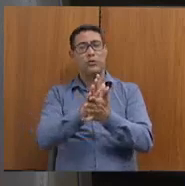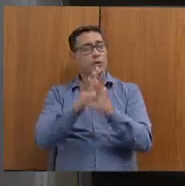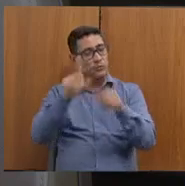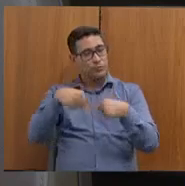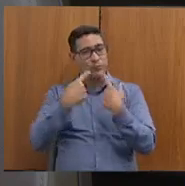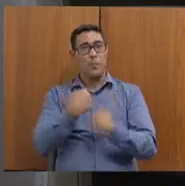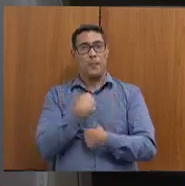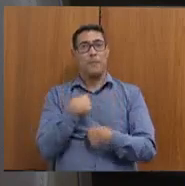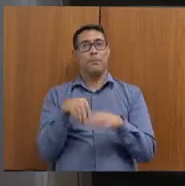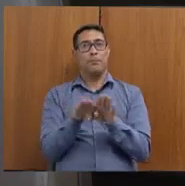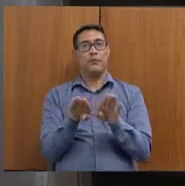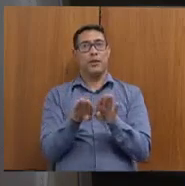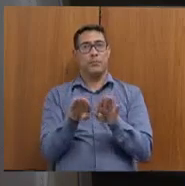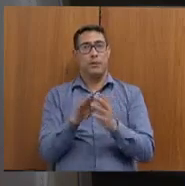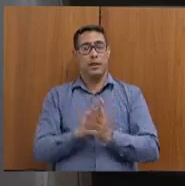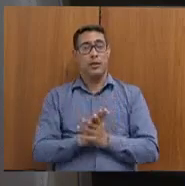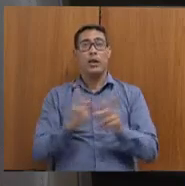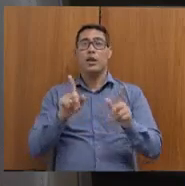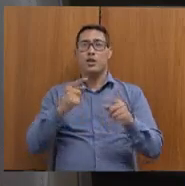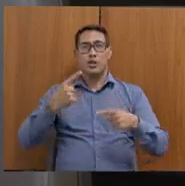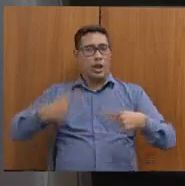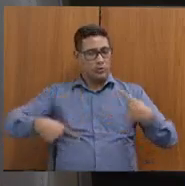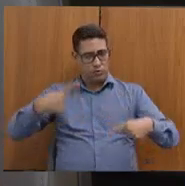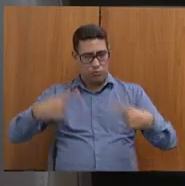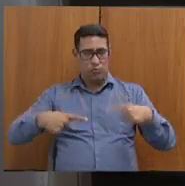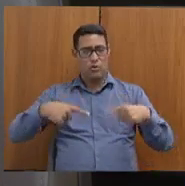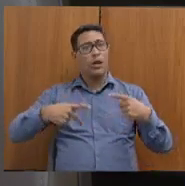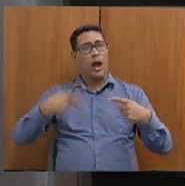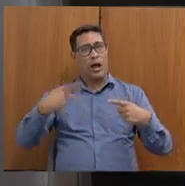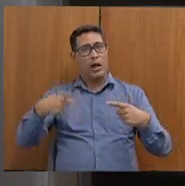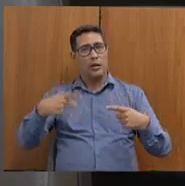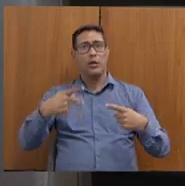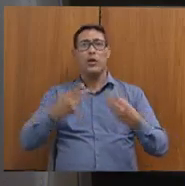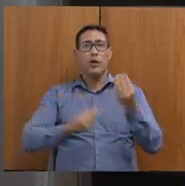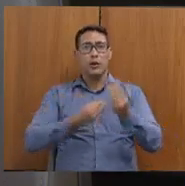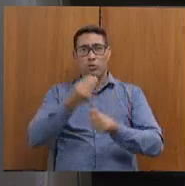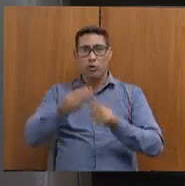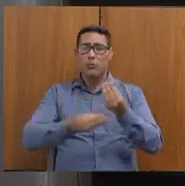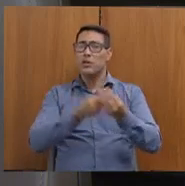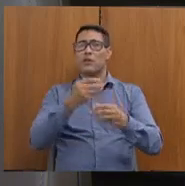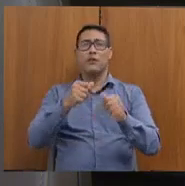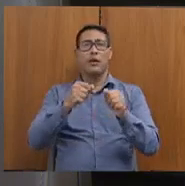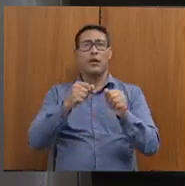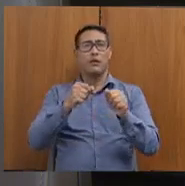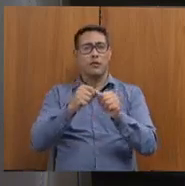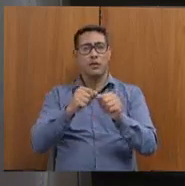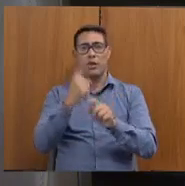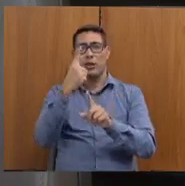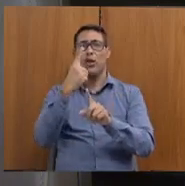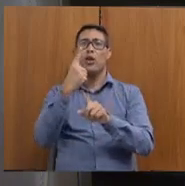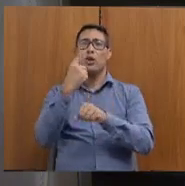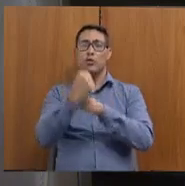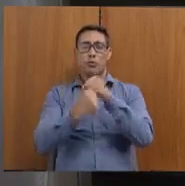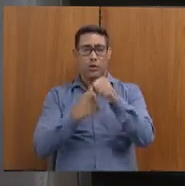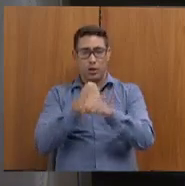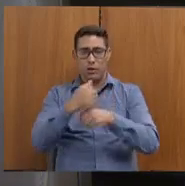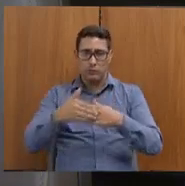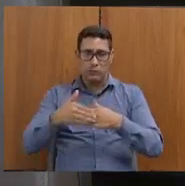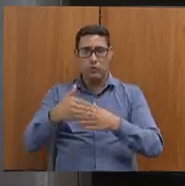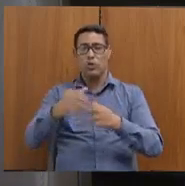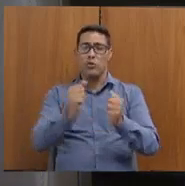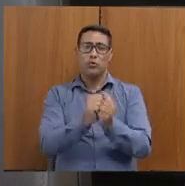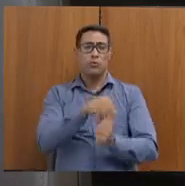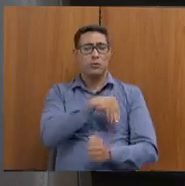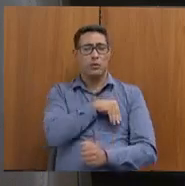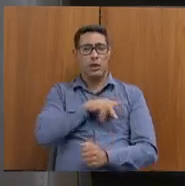nós também estamos discutindo aqui na casa de como é que a gente vai fazer durante esse um ano, junto com o Ministério Público, Defensoria, com todo